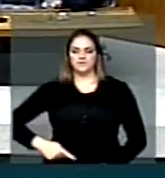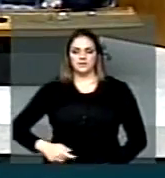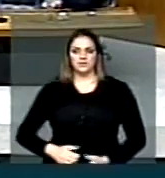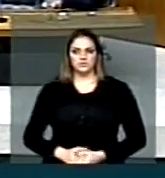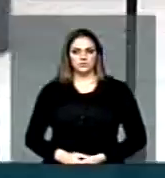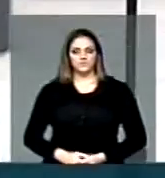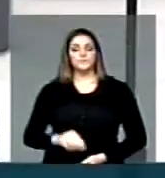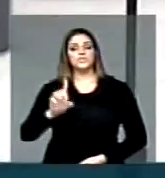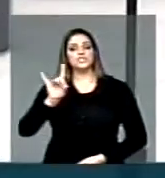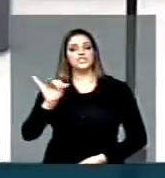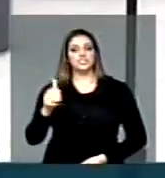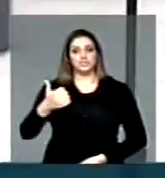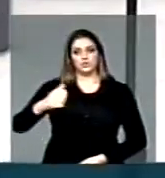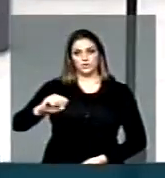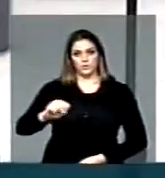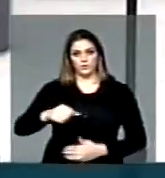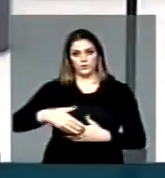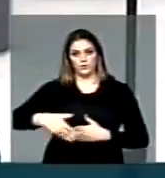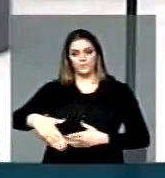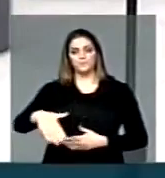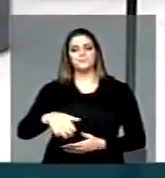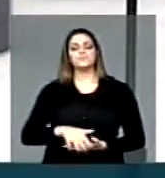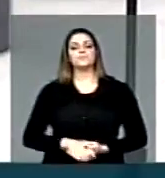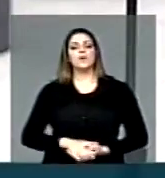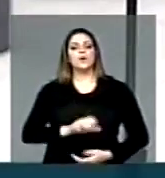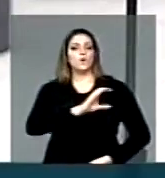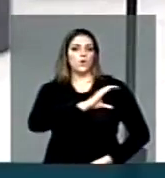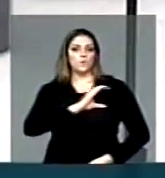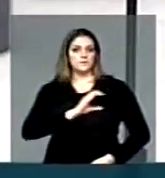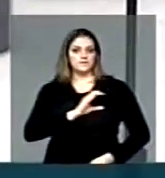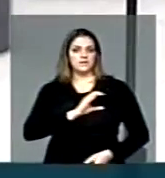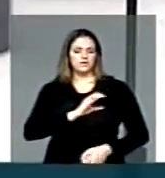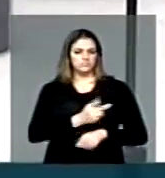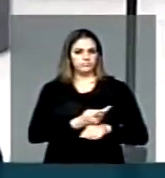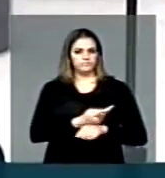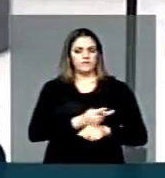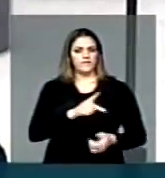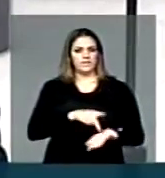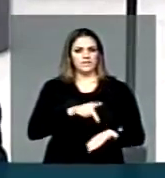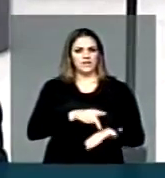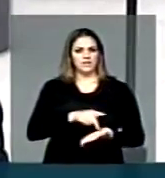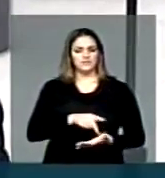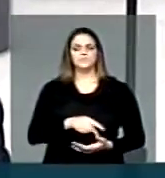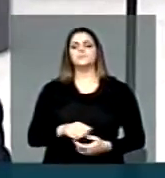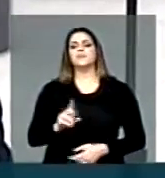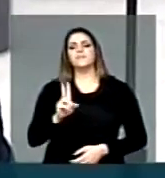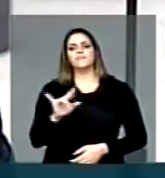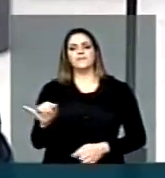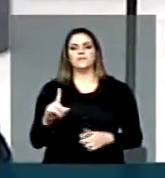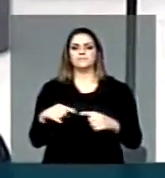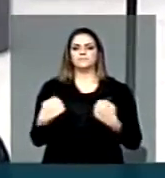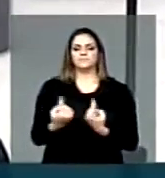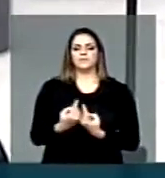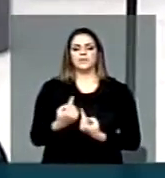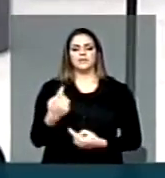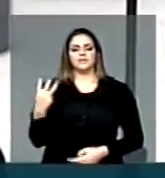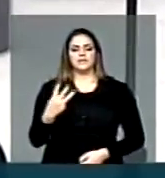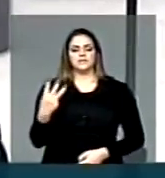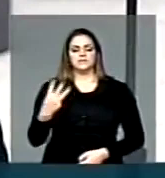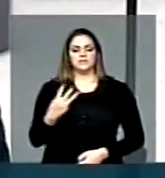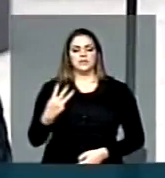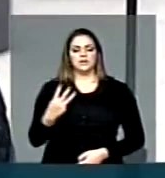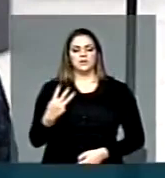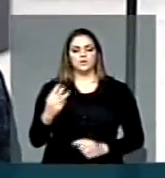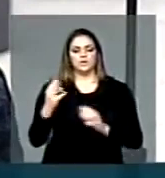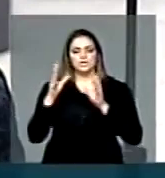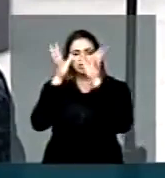que no próximo dia 18, a Comissão da Verdade da PUC-SP estará realizando o terceiro tribunal tiradentes